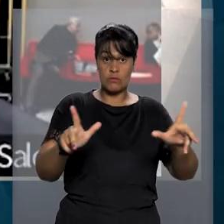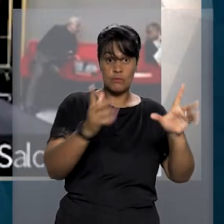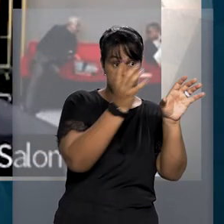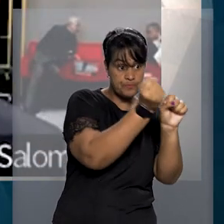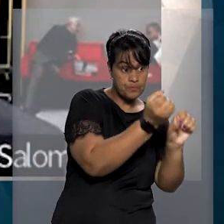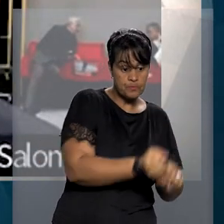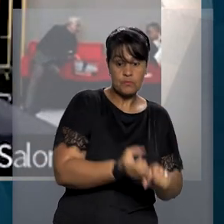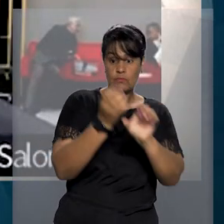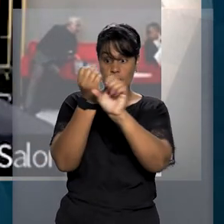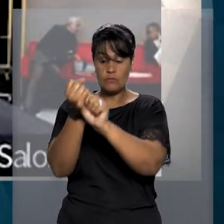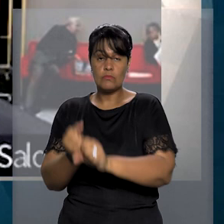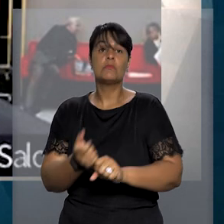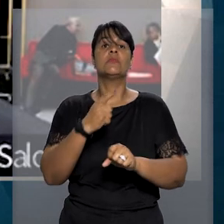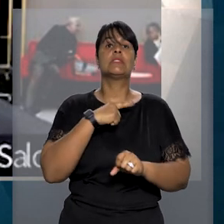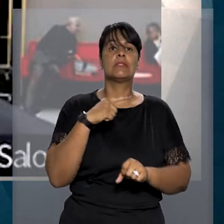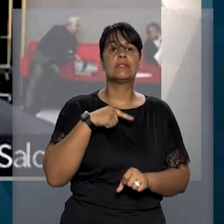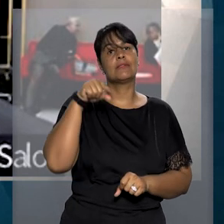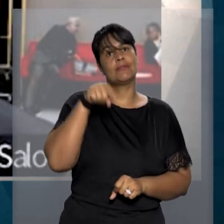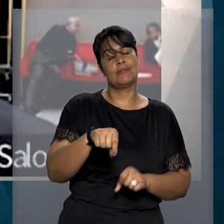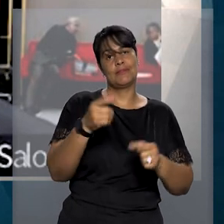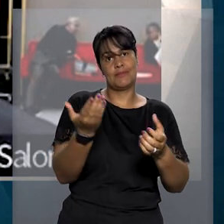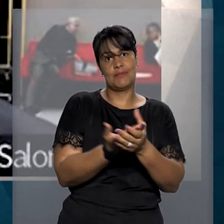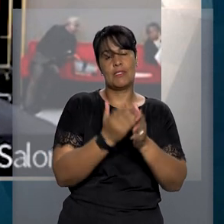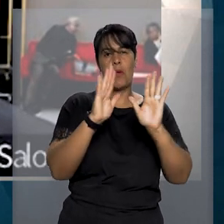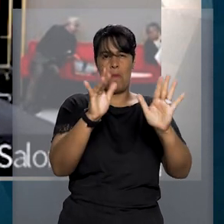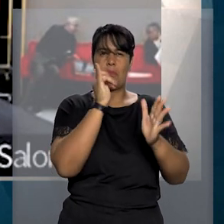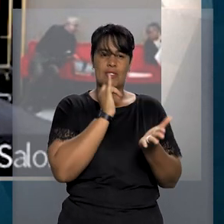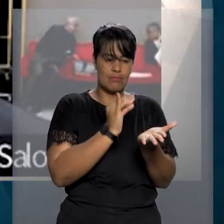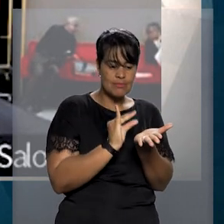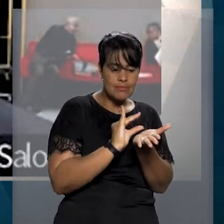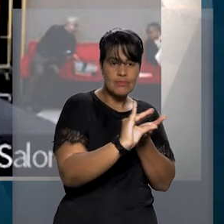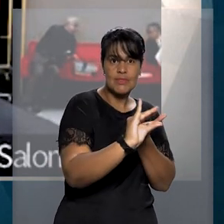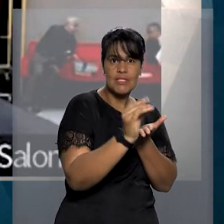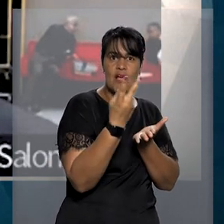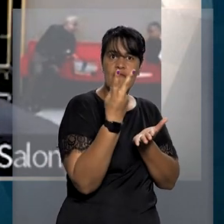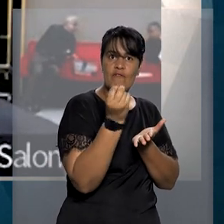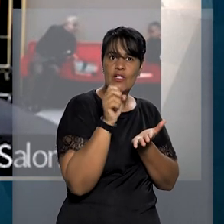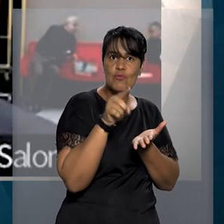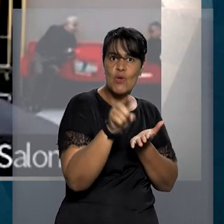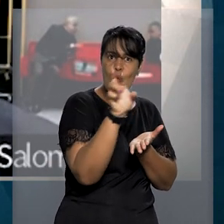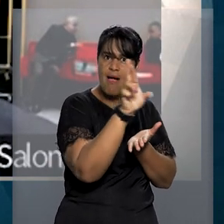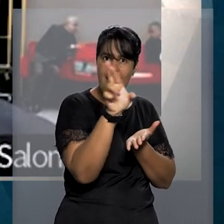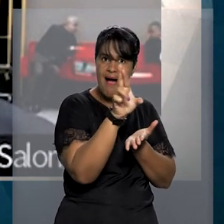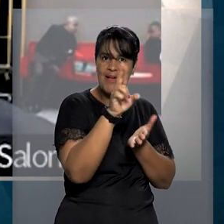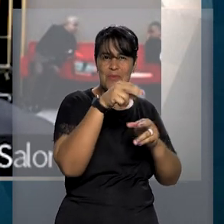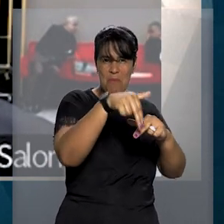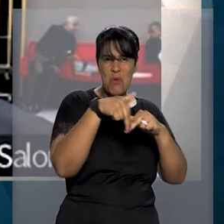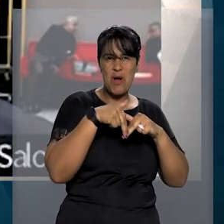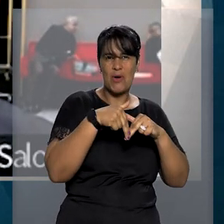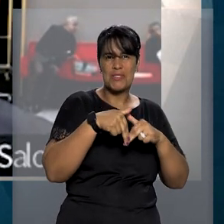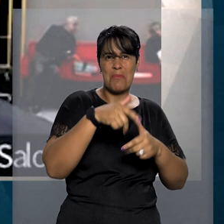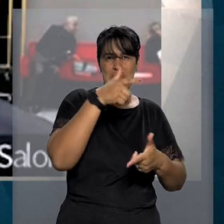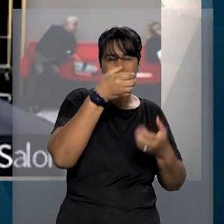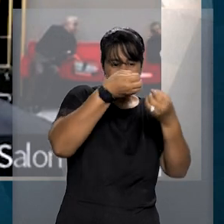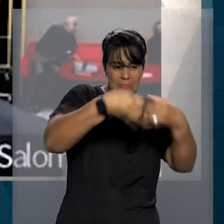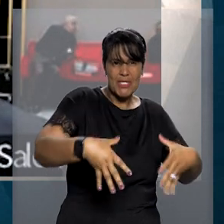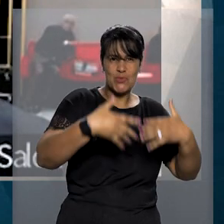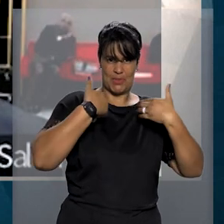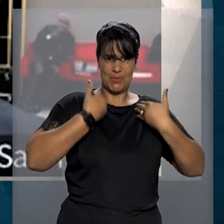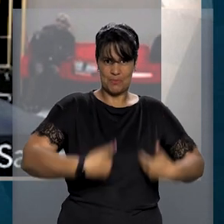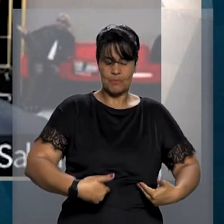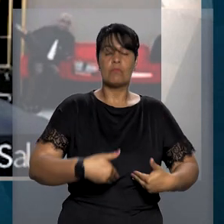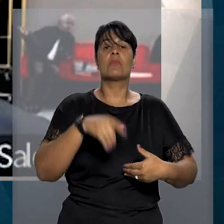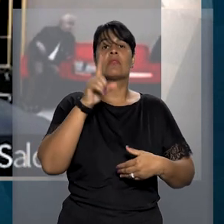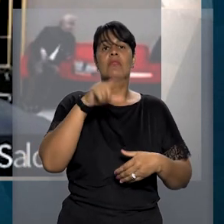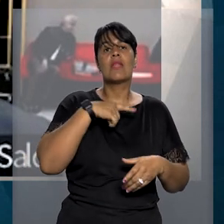diferença dos cálculos, o relator citou os valores do caso em julgamento. Uma indenização inicial de R$ 20 mil por dano moral, que, de acordo com